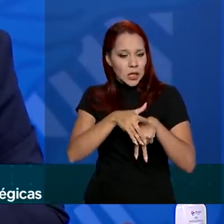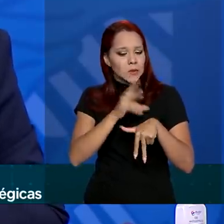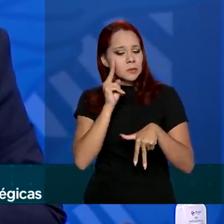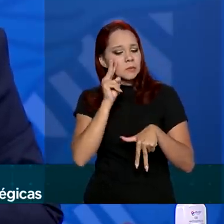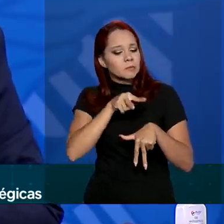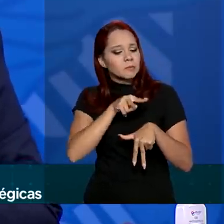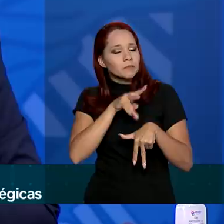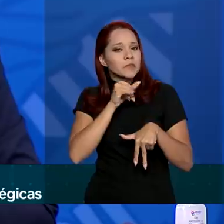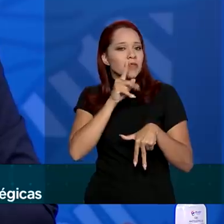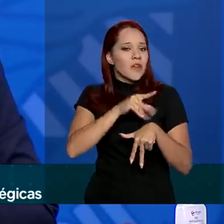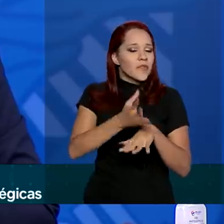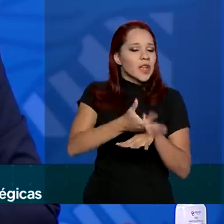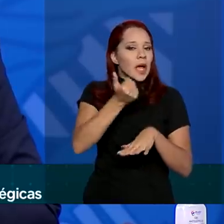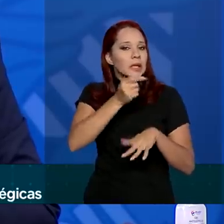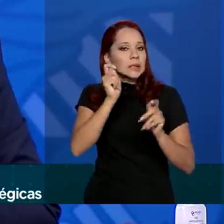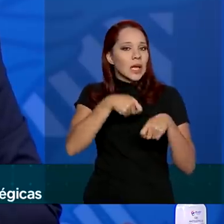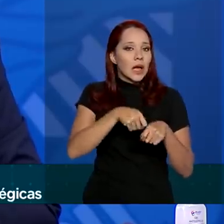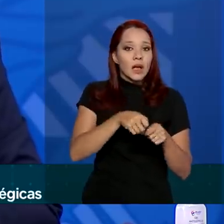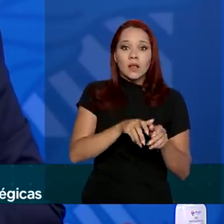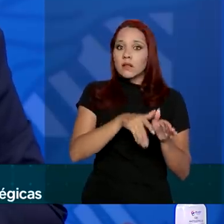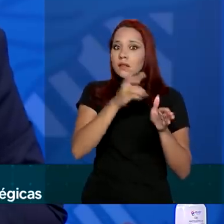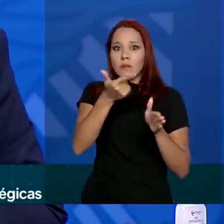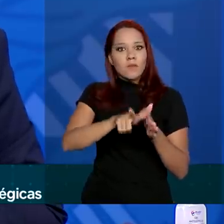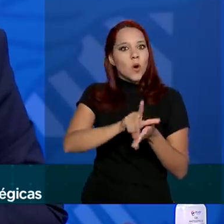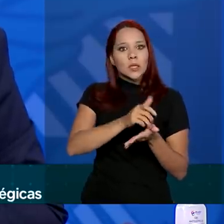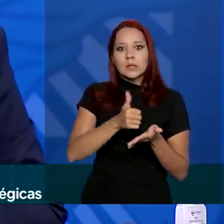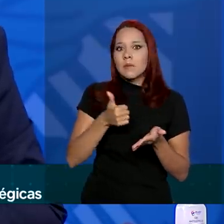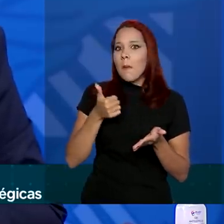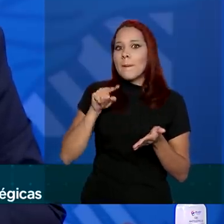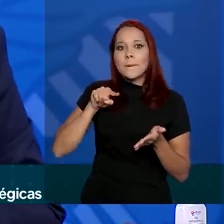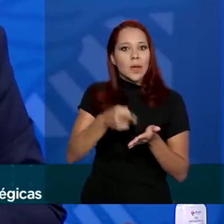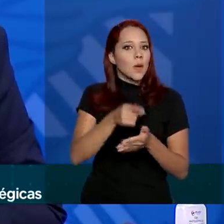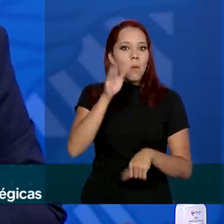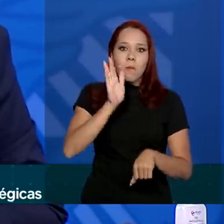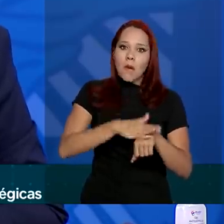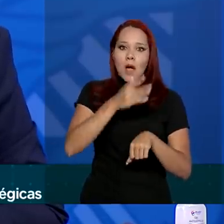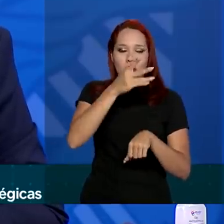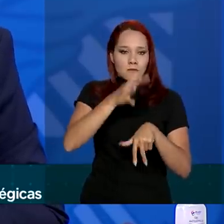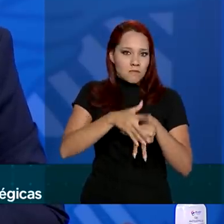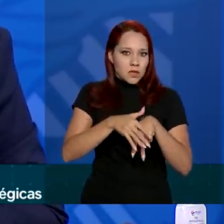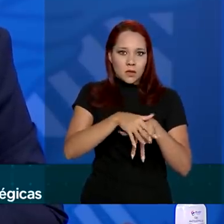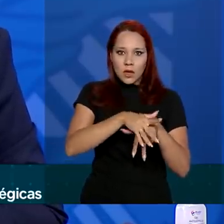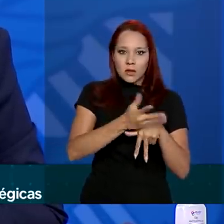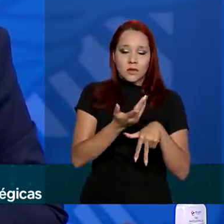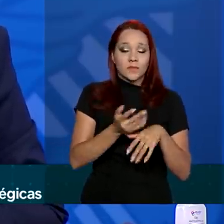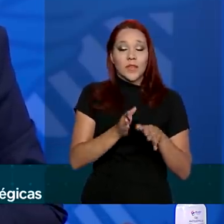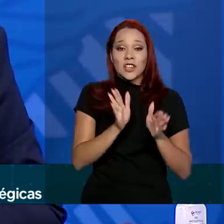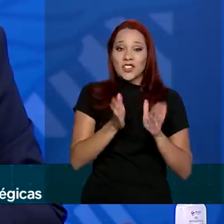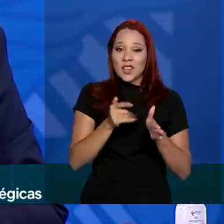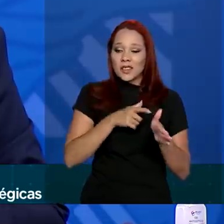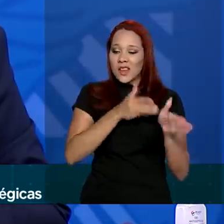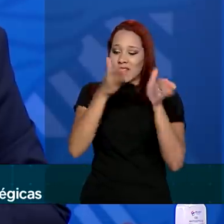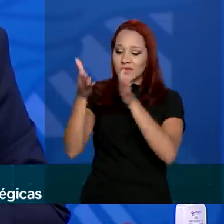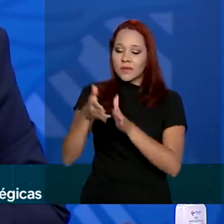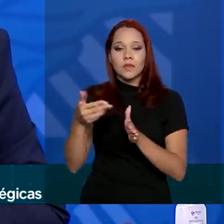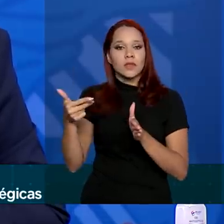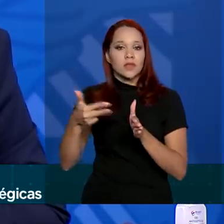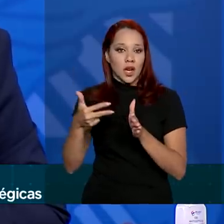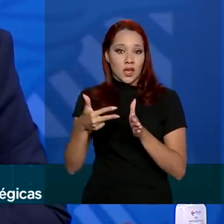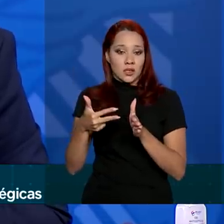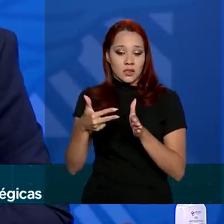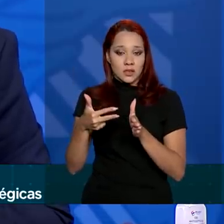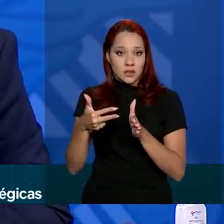a eficácia e depois centenas ou milhares de pacientes. A gente chegou aqui na fase 3. se a gente conseguir